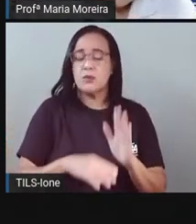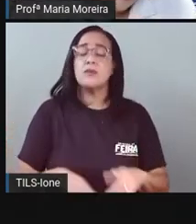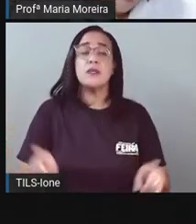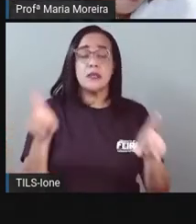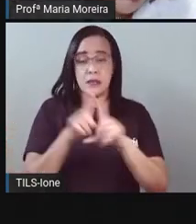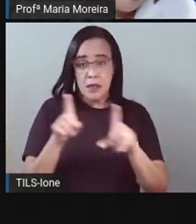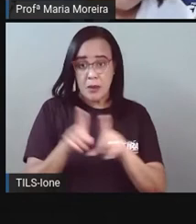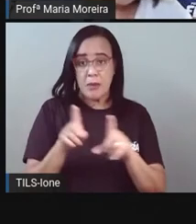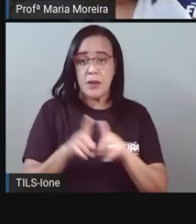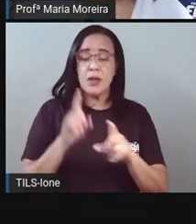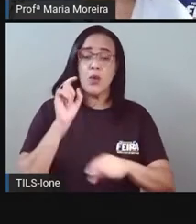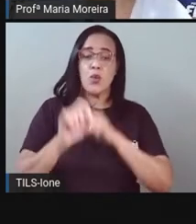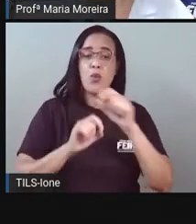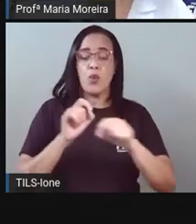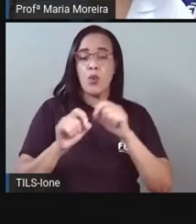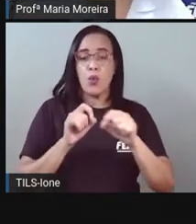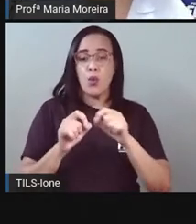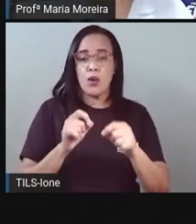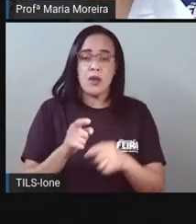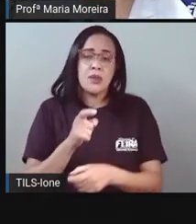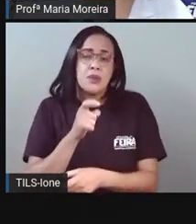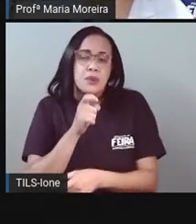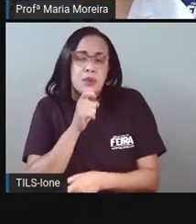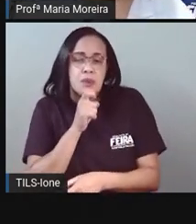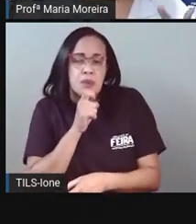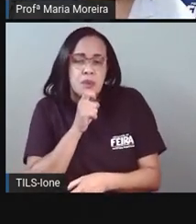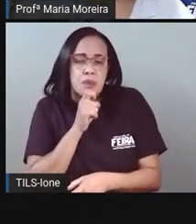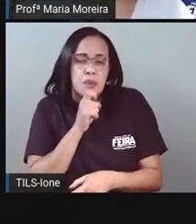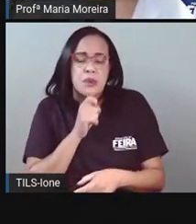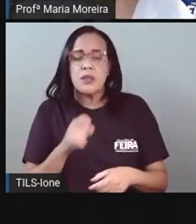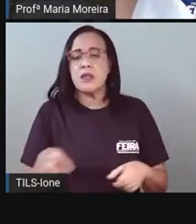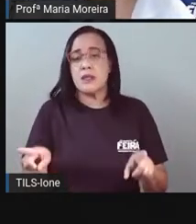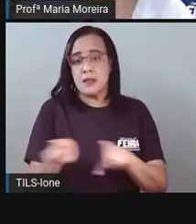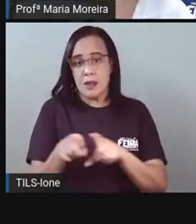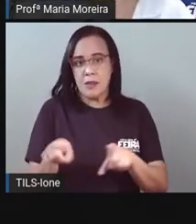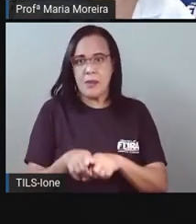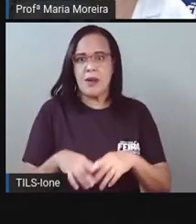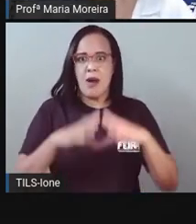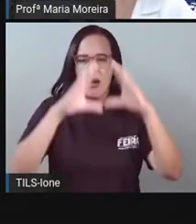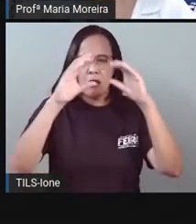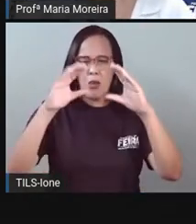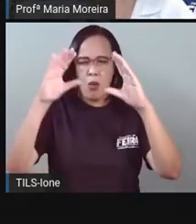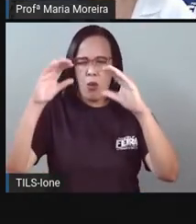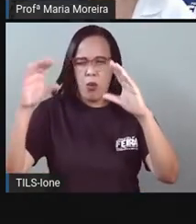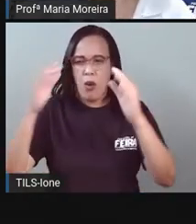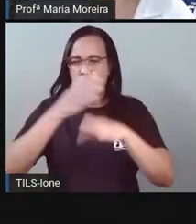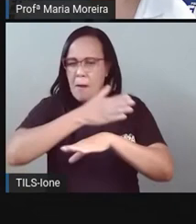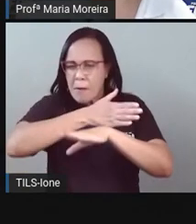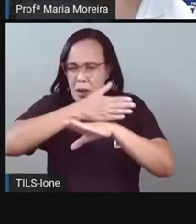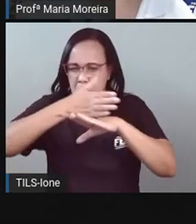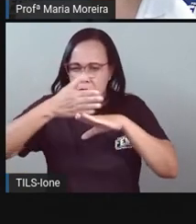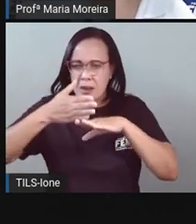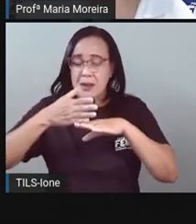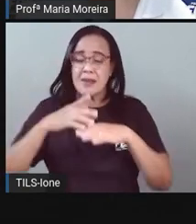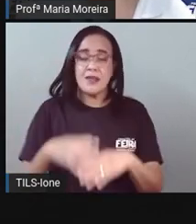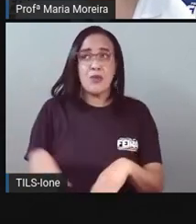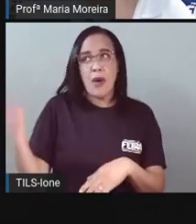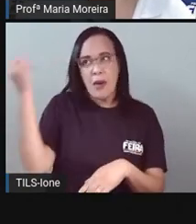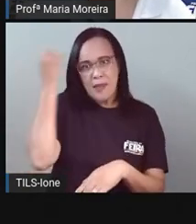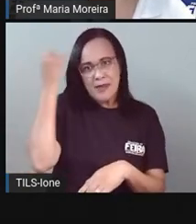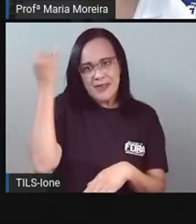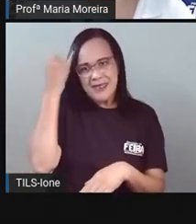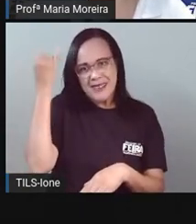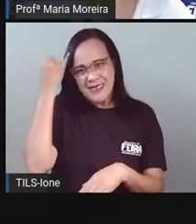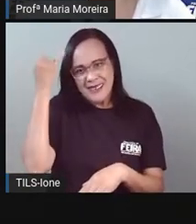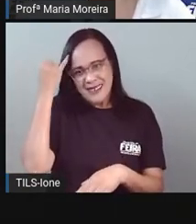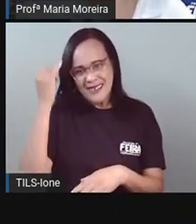faz a gente sentir aquele friozinho gostoso Aquela neblina Aquela preguiça da gente sair da cama Nessa época do ano É comum a